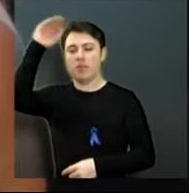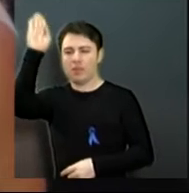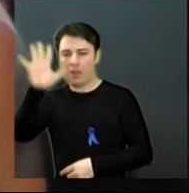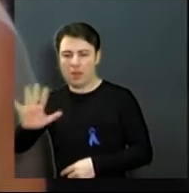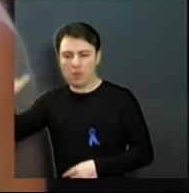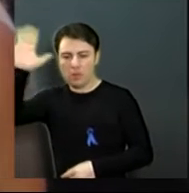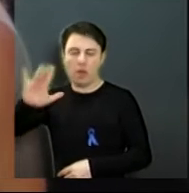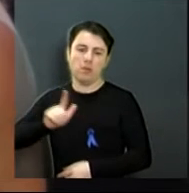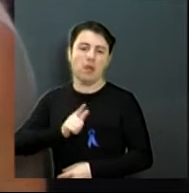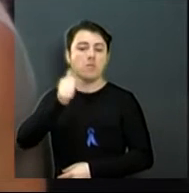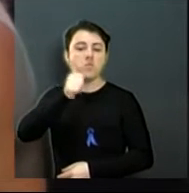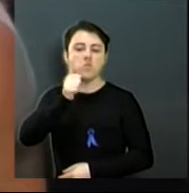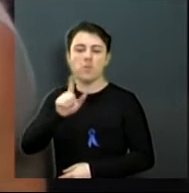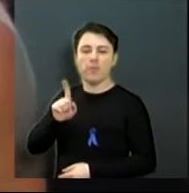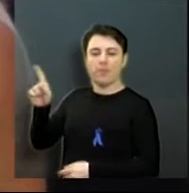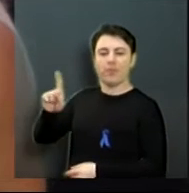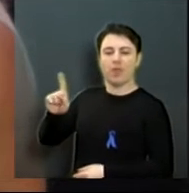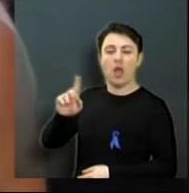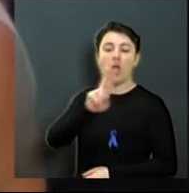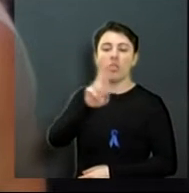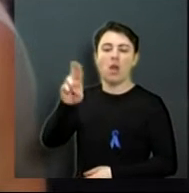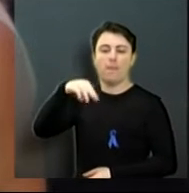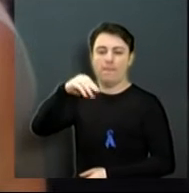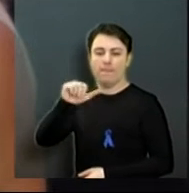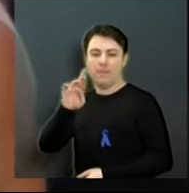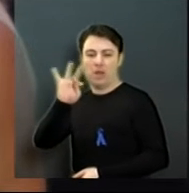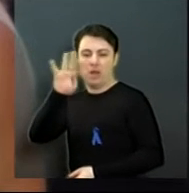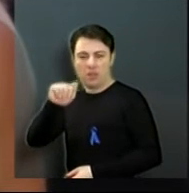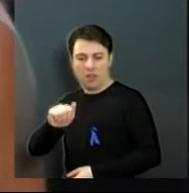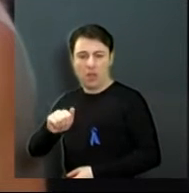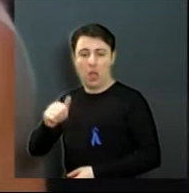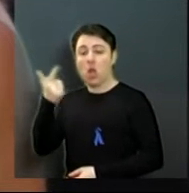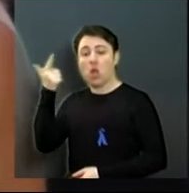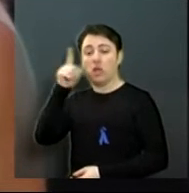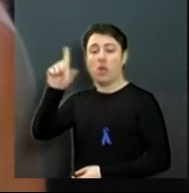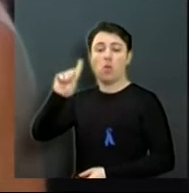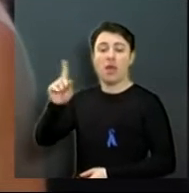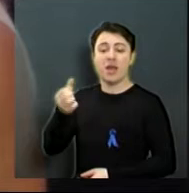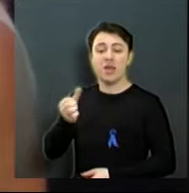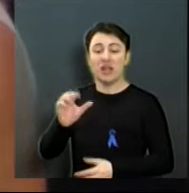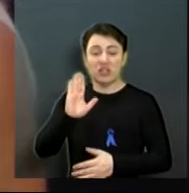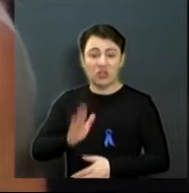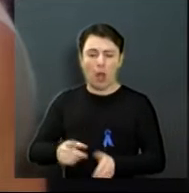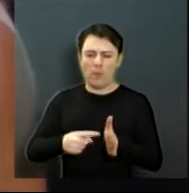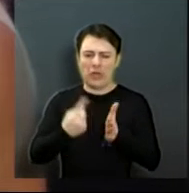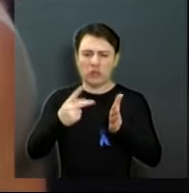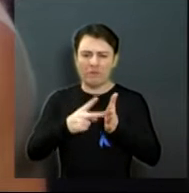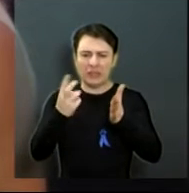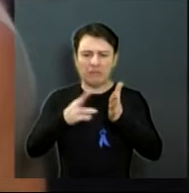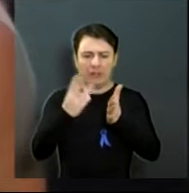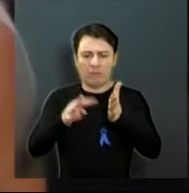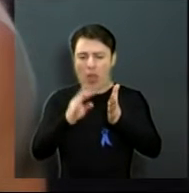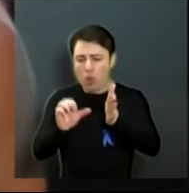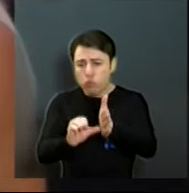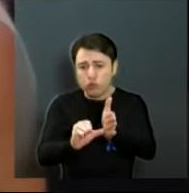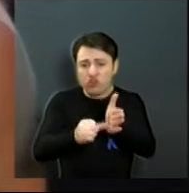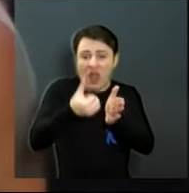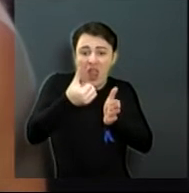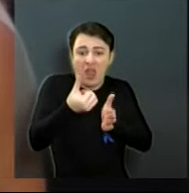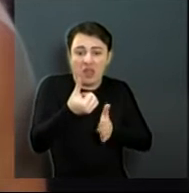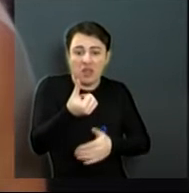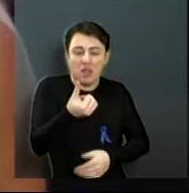temos aí uma foto da querida Marta, que foi eleita agora pela sexta vez a melhor jogadora do mundo.